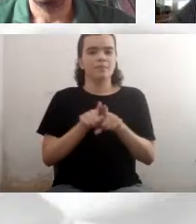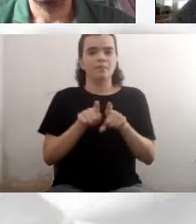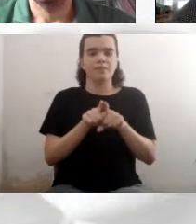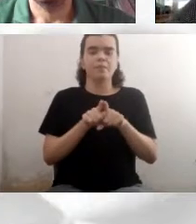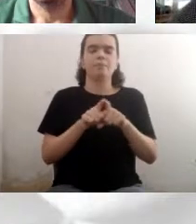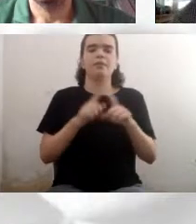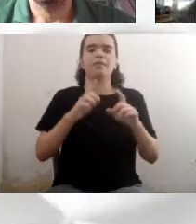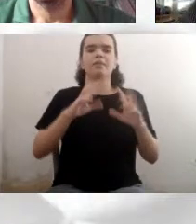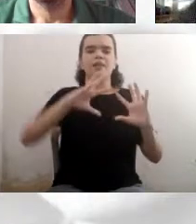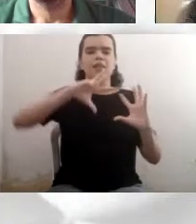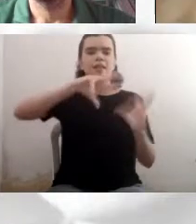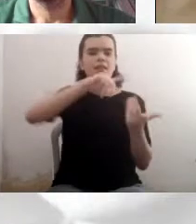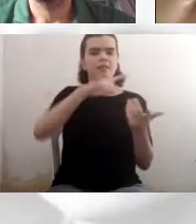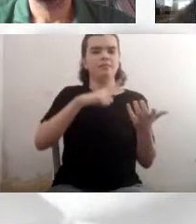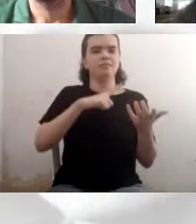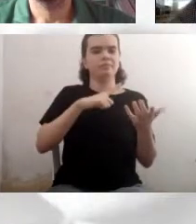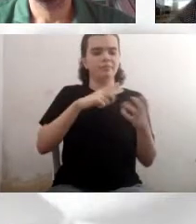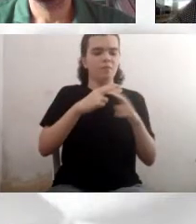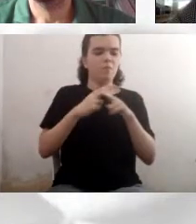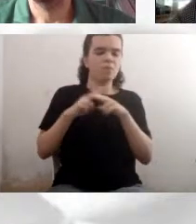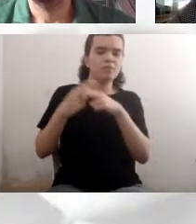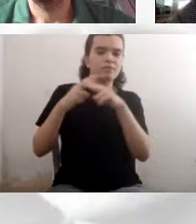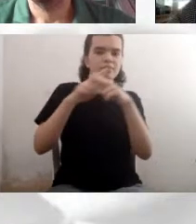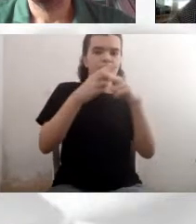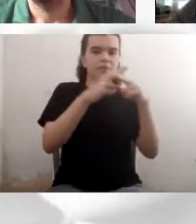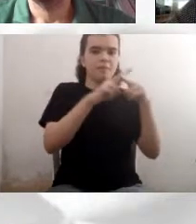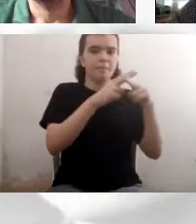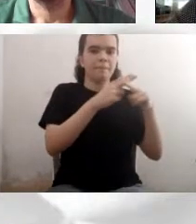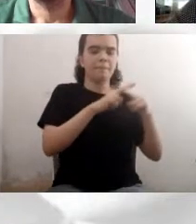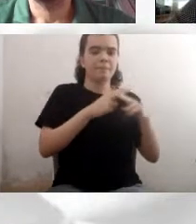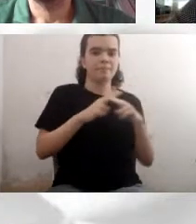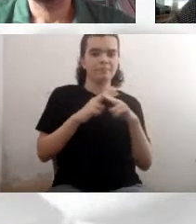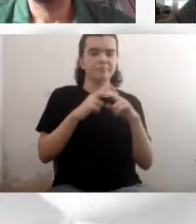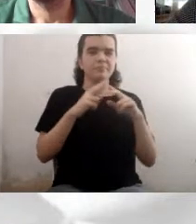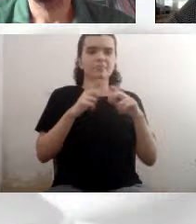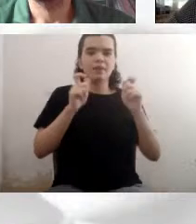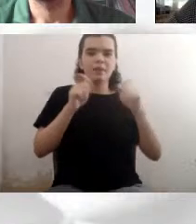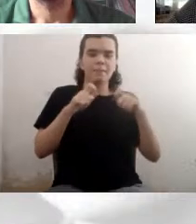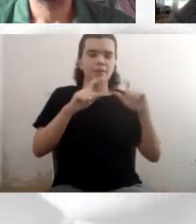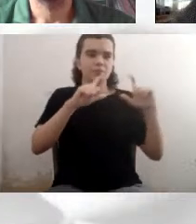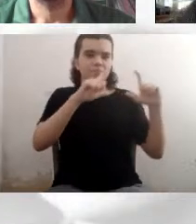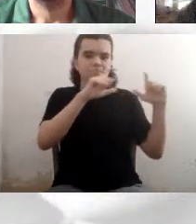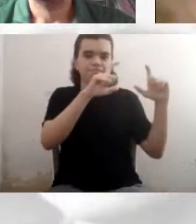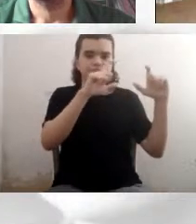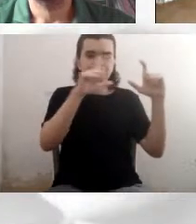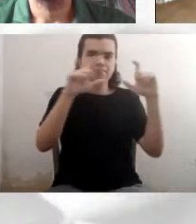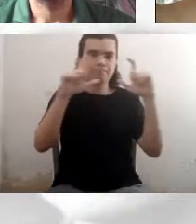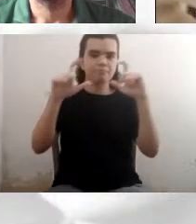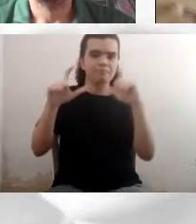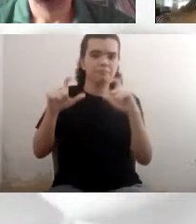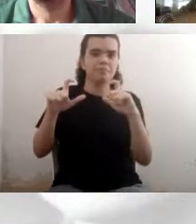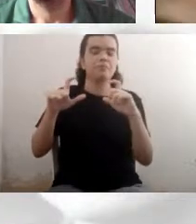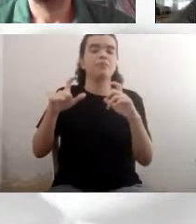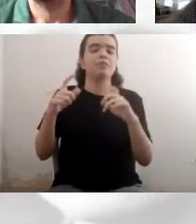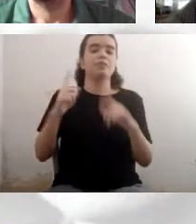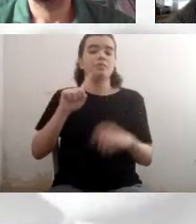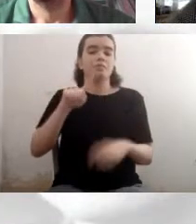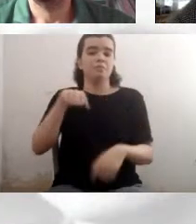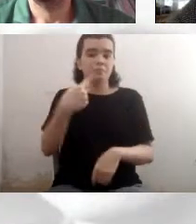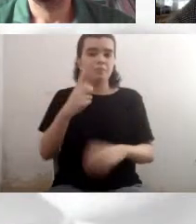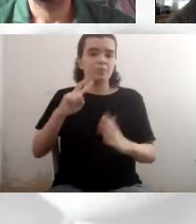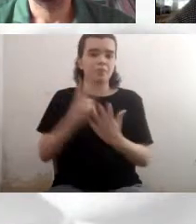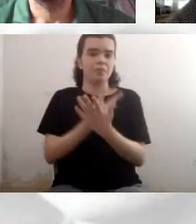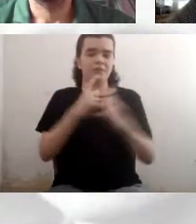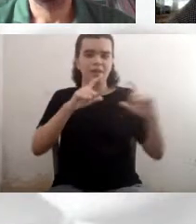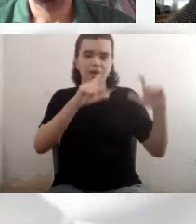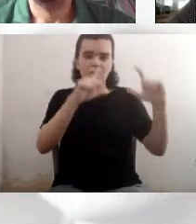Terra buscar os dados. Ele, quando passa em cima das antenas, ele manda os dados para a Terra e esses dados